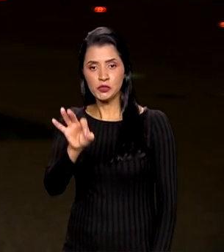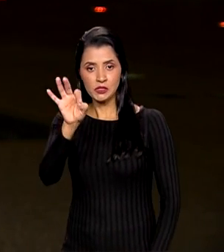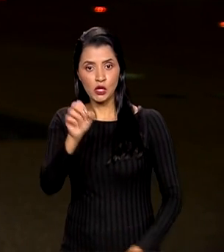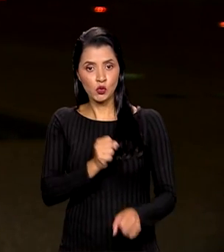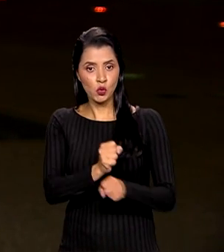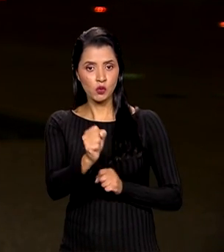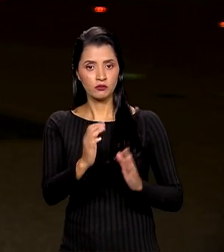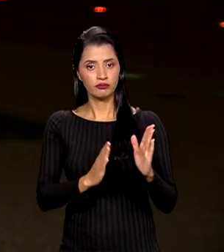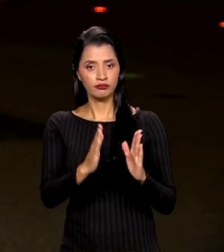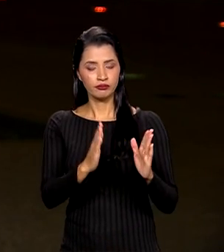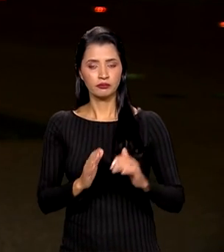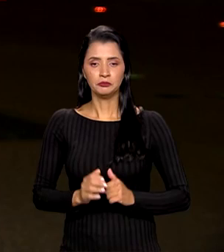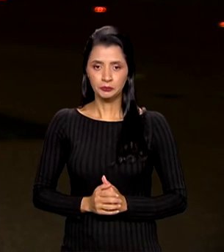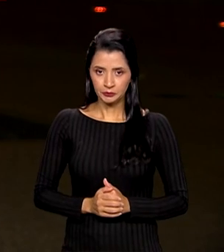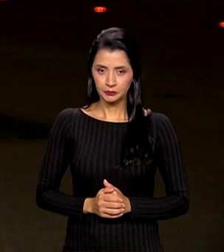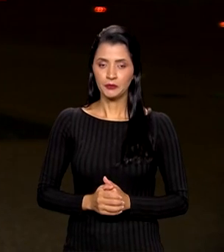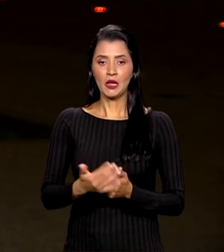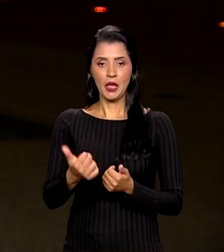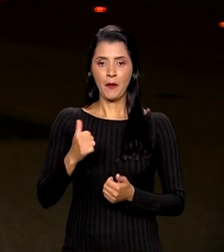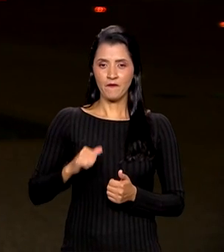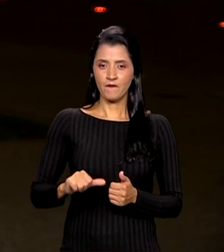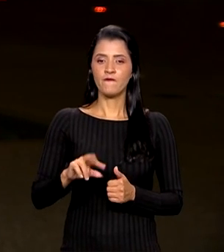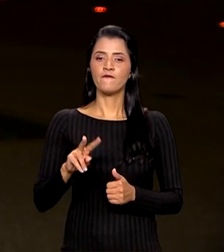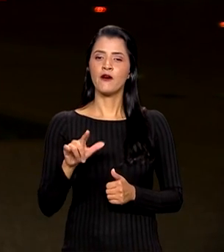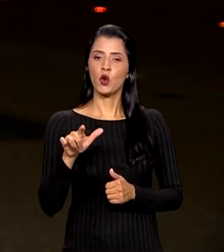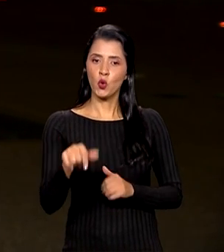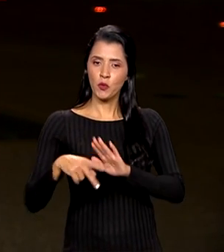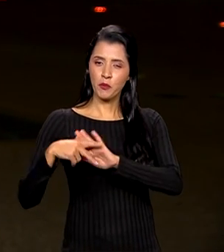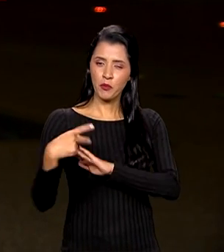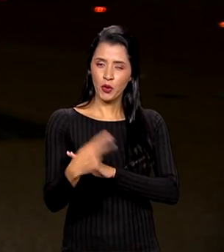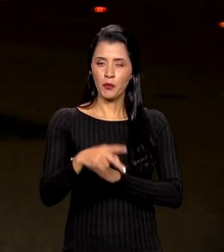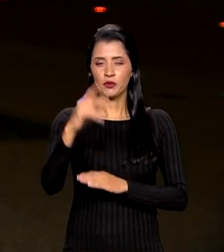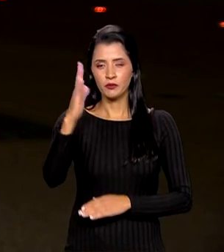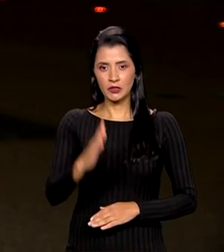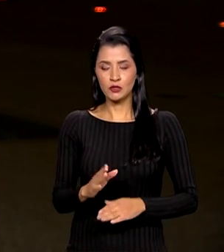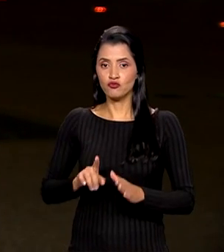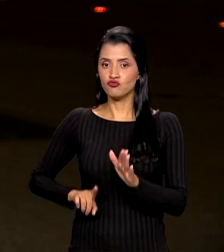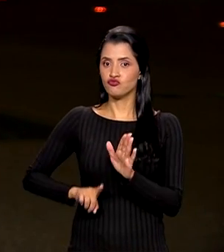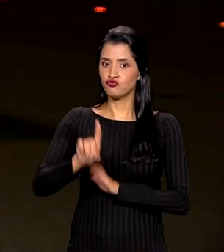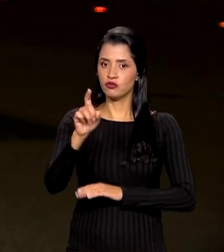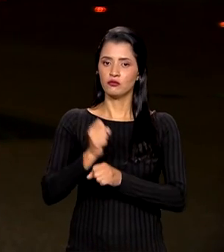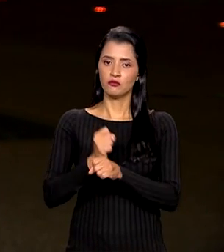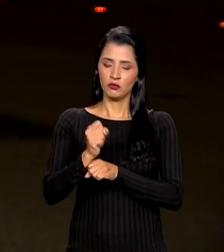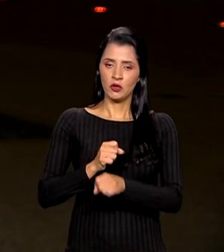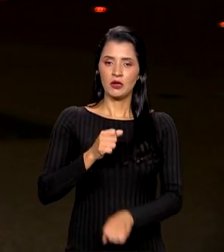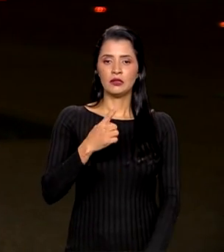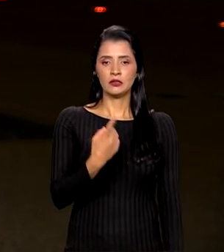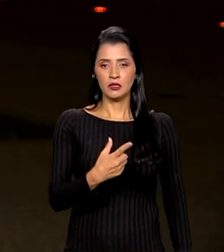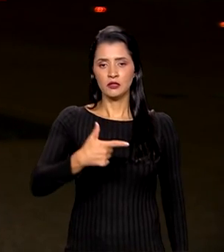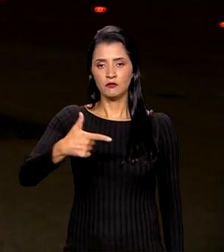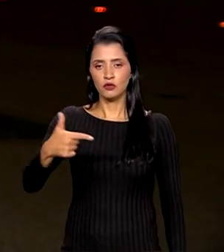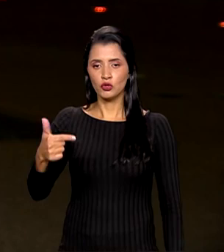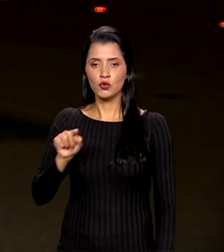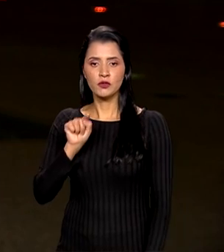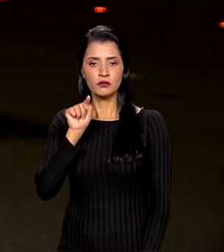ano. E a Bolsa de Valores do Brasil bateu o recorde dos últimos dois anos com 122